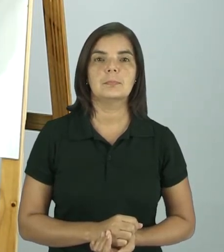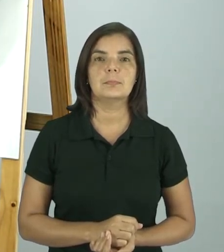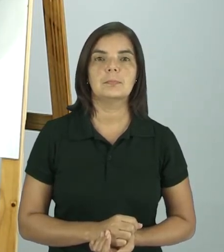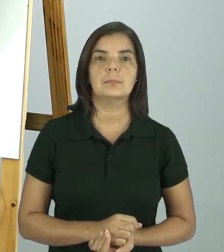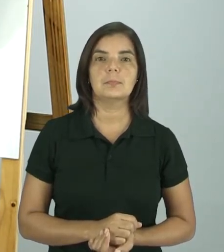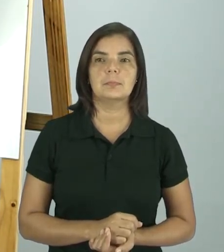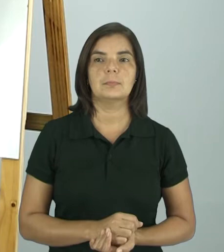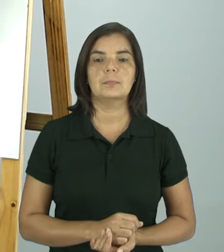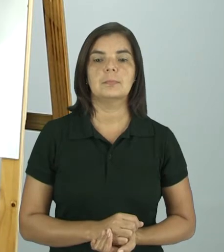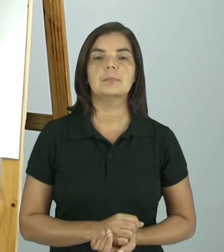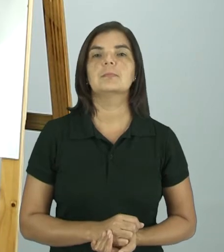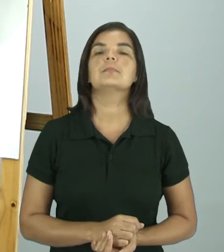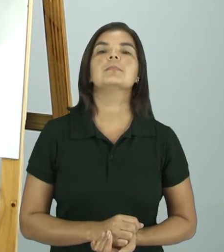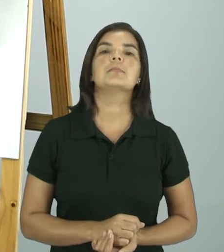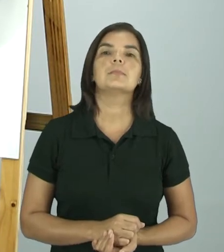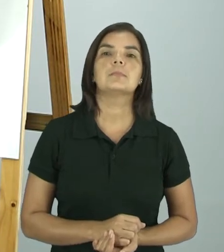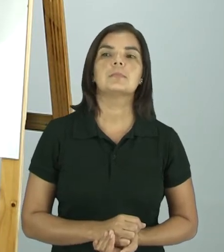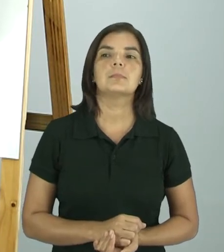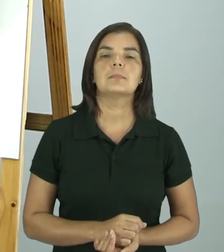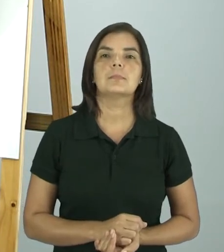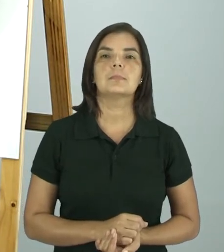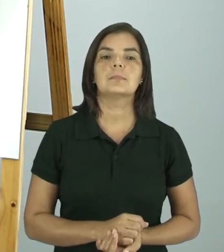Esta outra imagem.